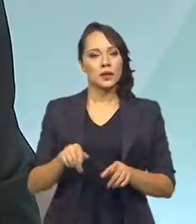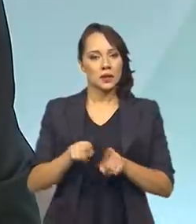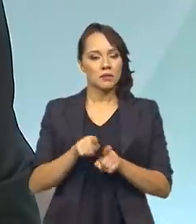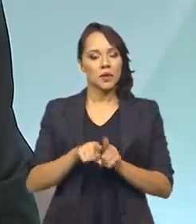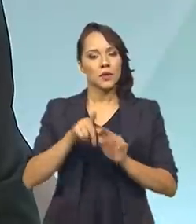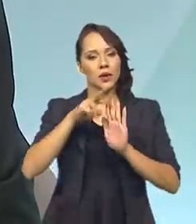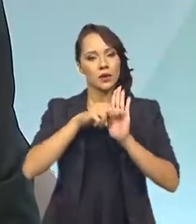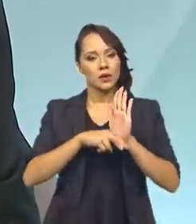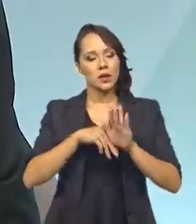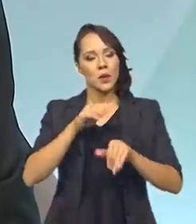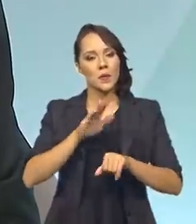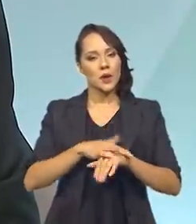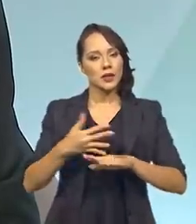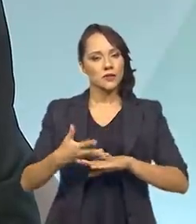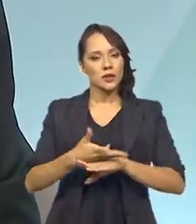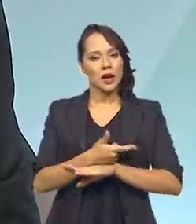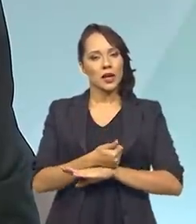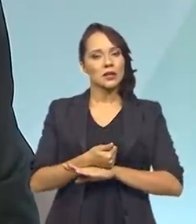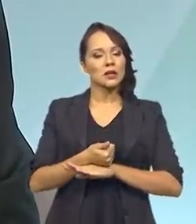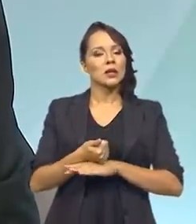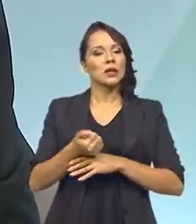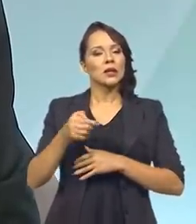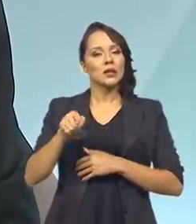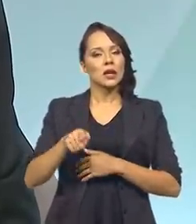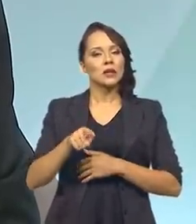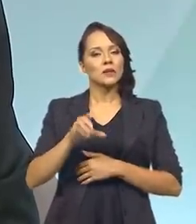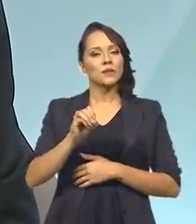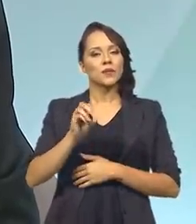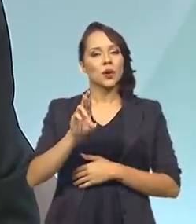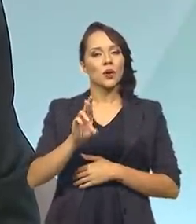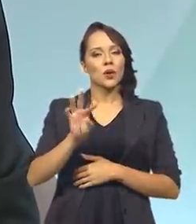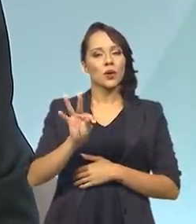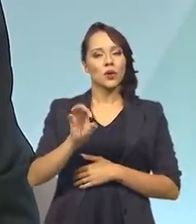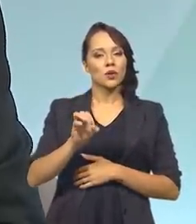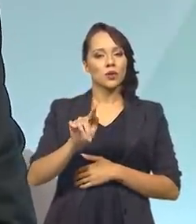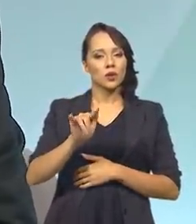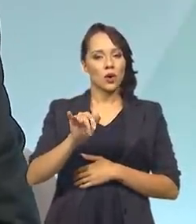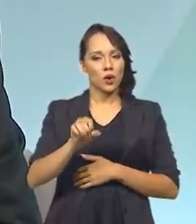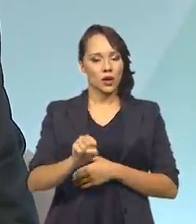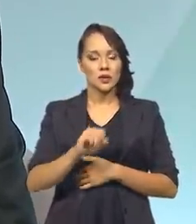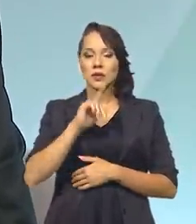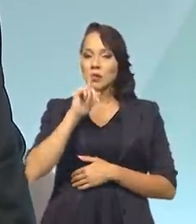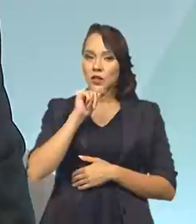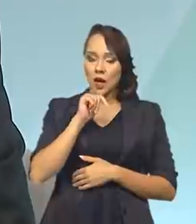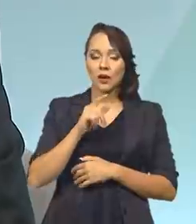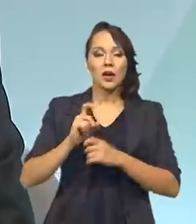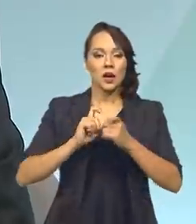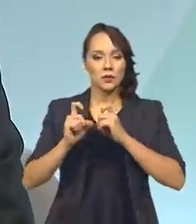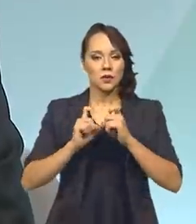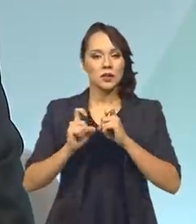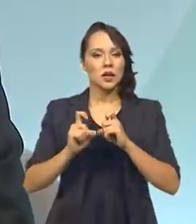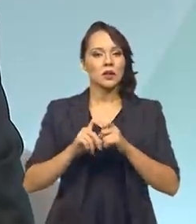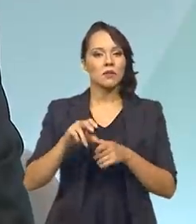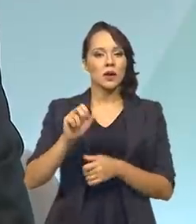até uma regulação mais eficaz e racional das outorgas hídricas, que hoje são administradas pela Agência Nacional das Águas,